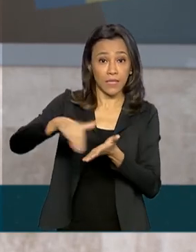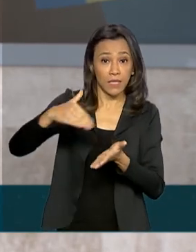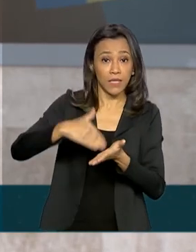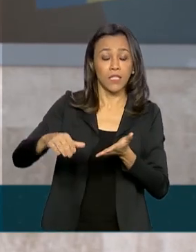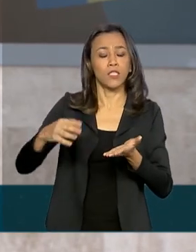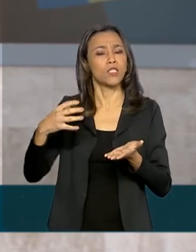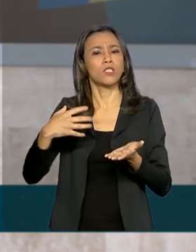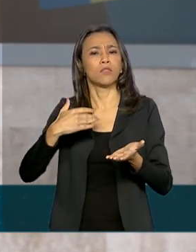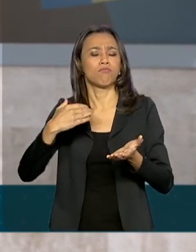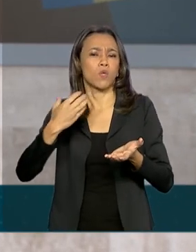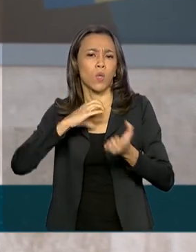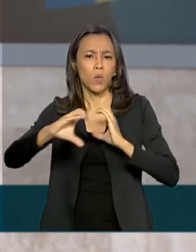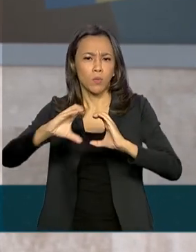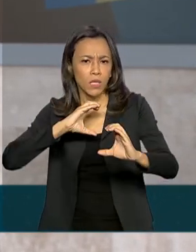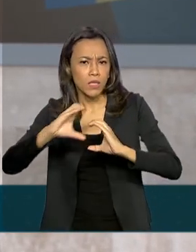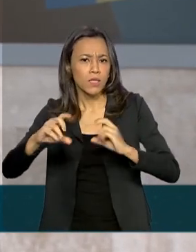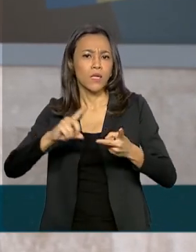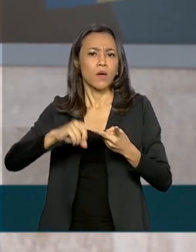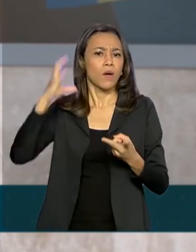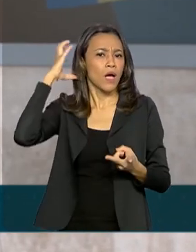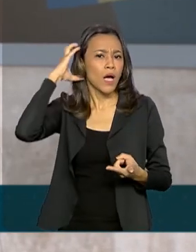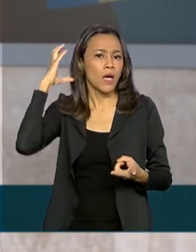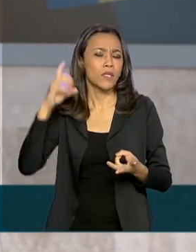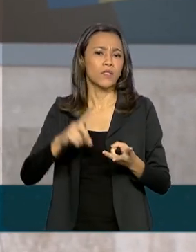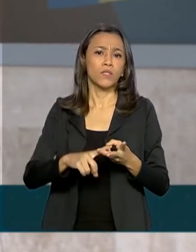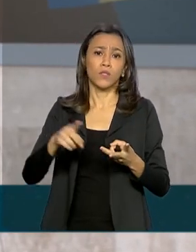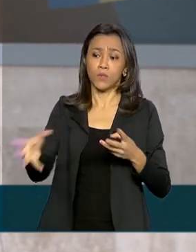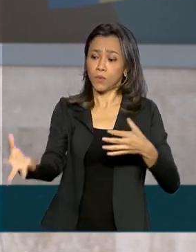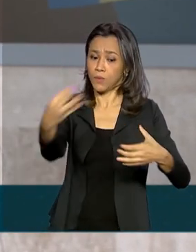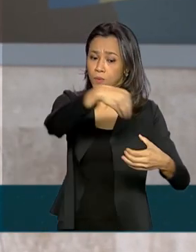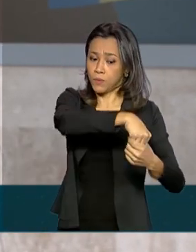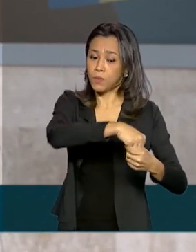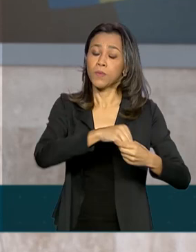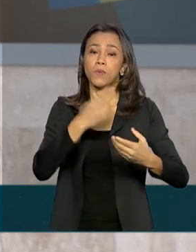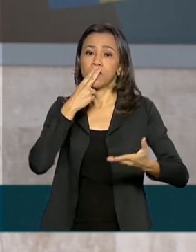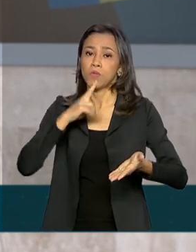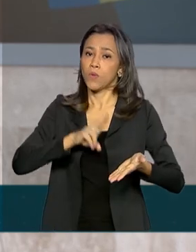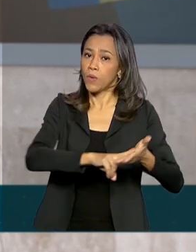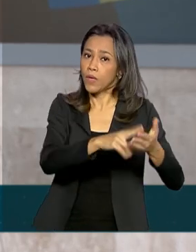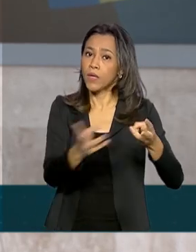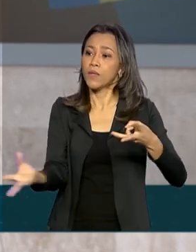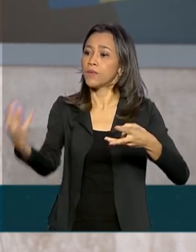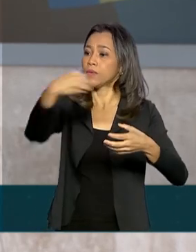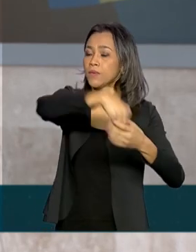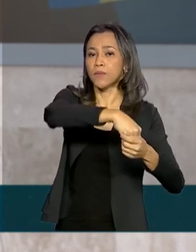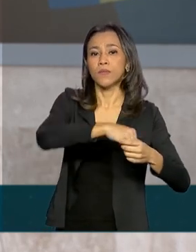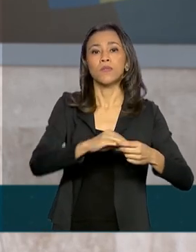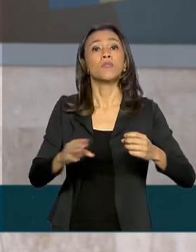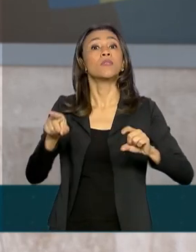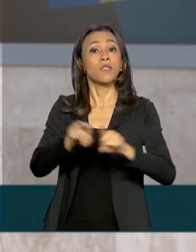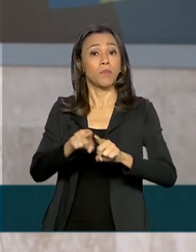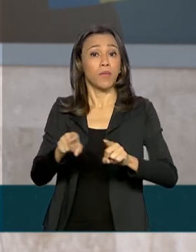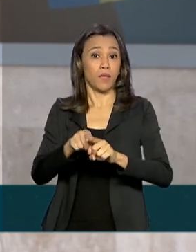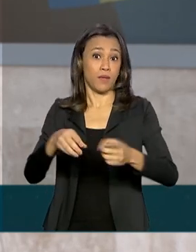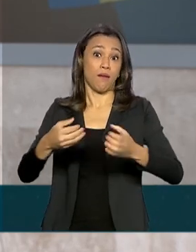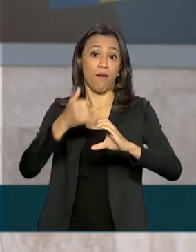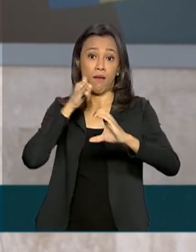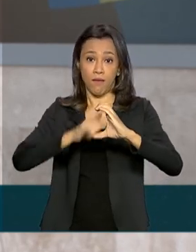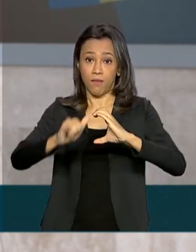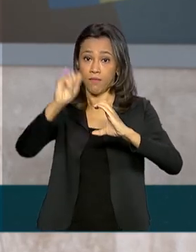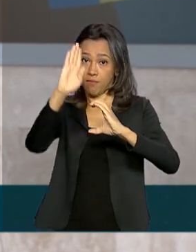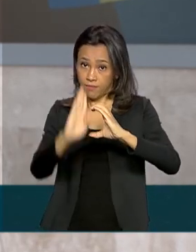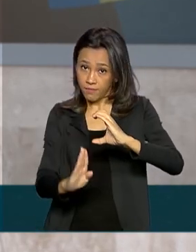Telecomunicações, a Telebras, os Correios, a Anatel e a EBC. Além dessa cerimônia agora,